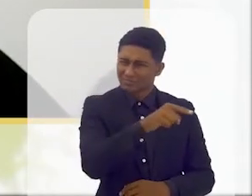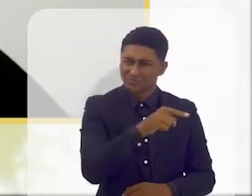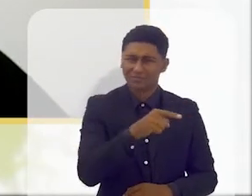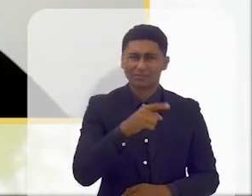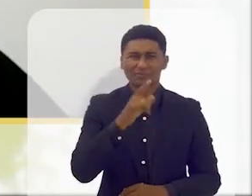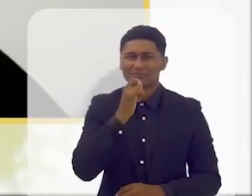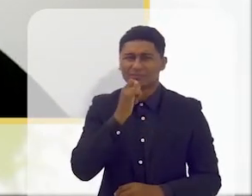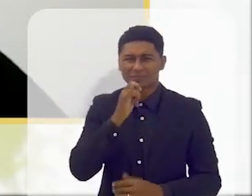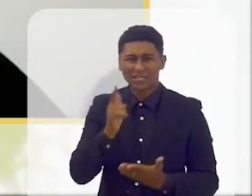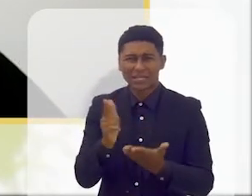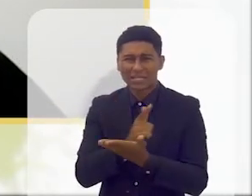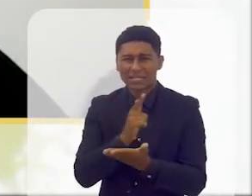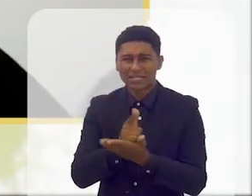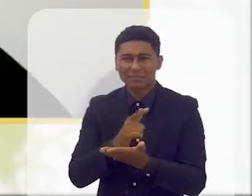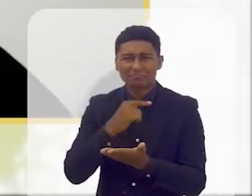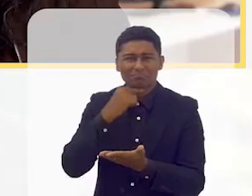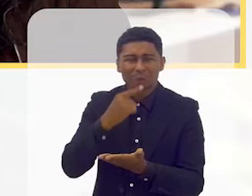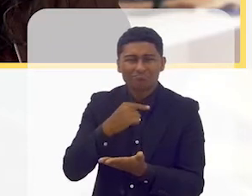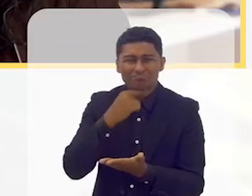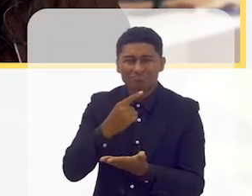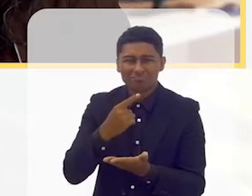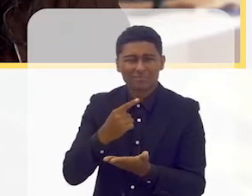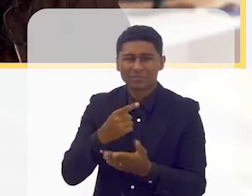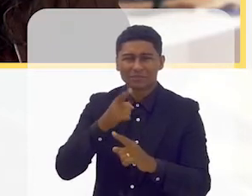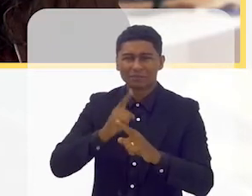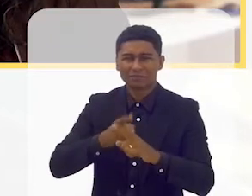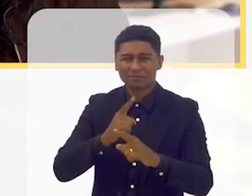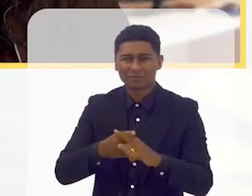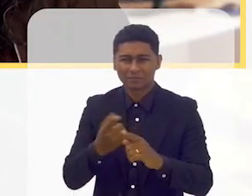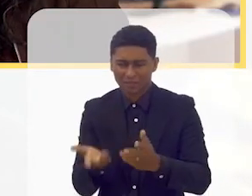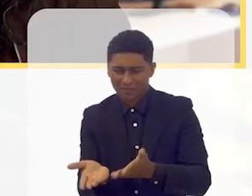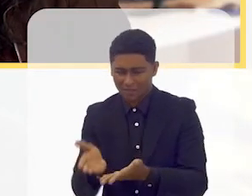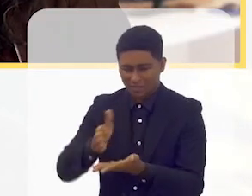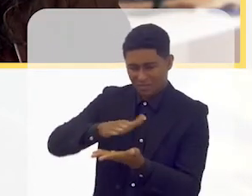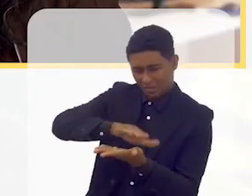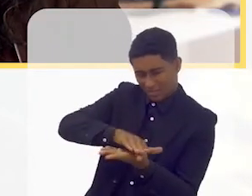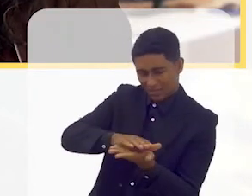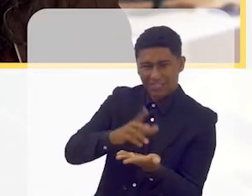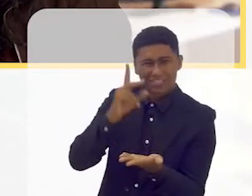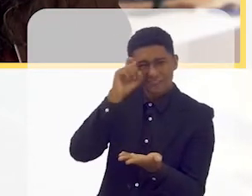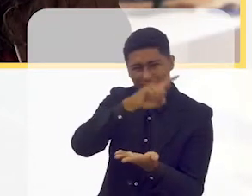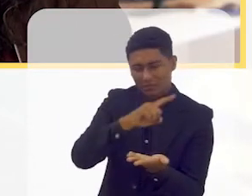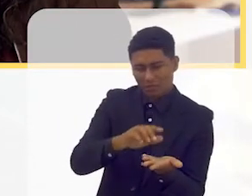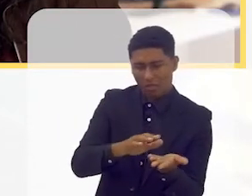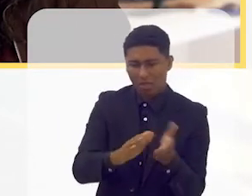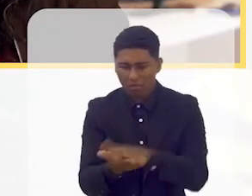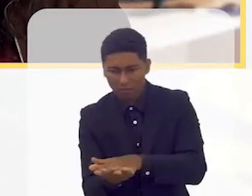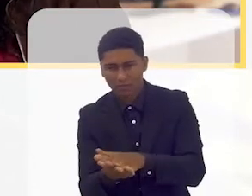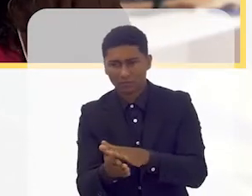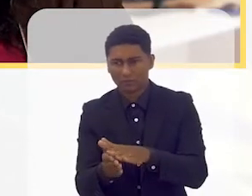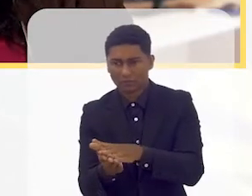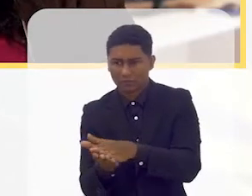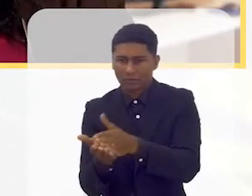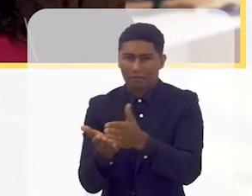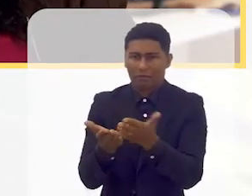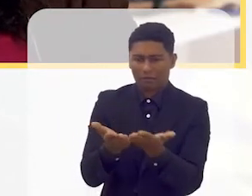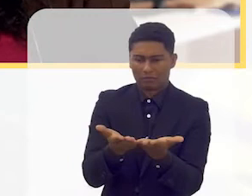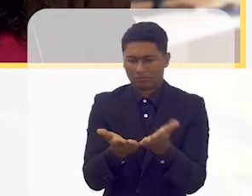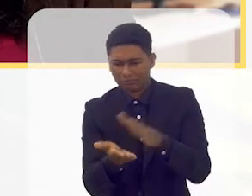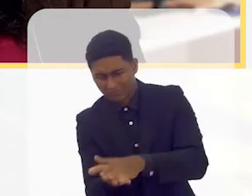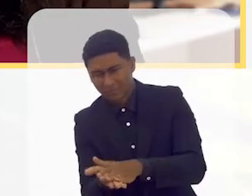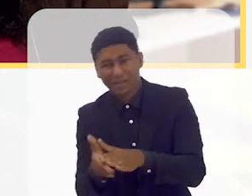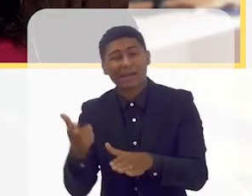muitas vezes porque a lombada está sempre a impedir que o livro se mantenha aberto. Então, pensem nisso numa criança cega.